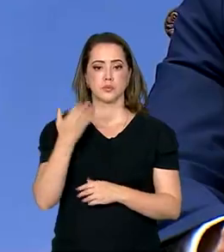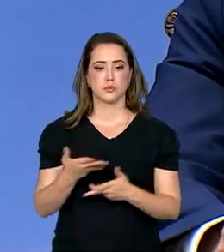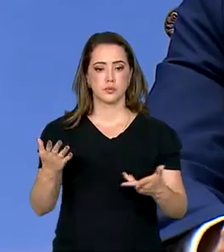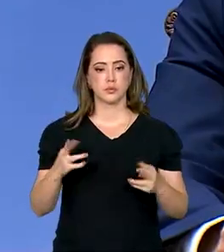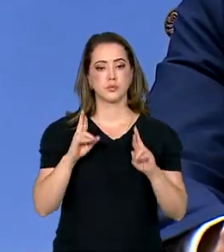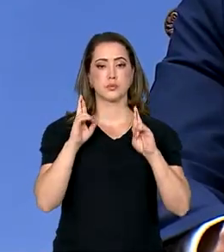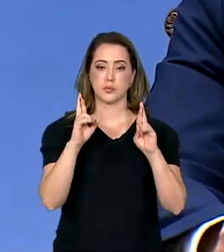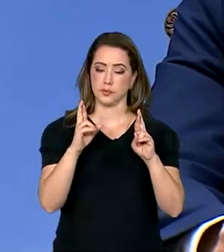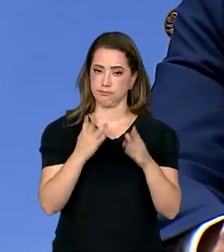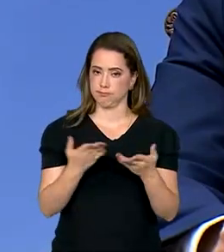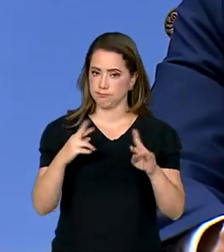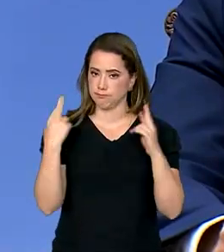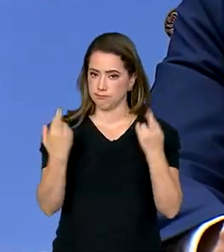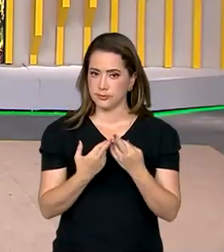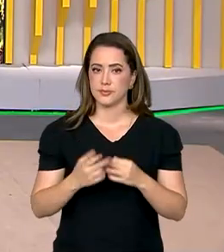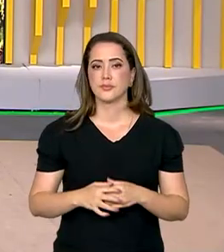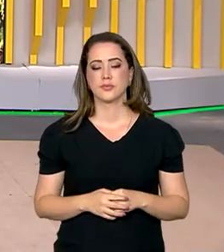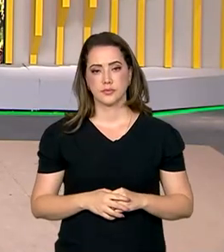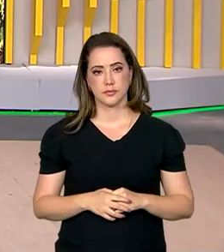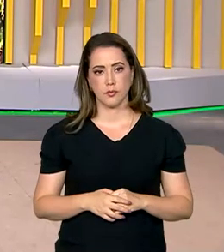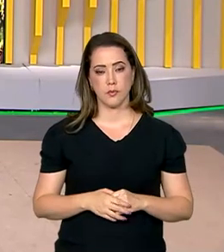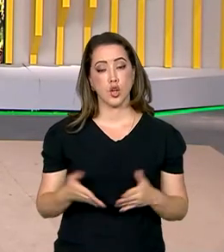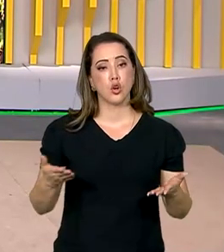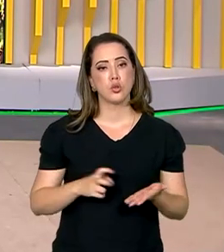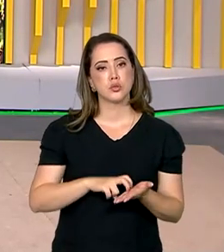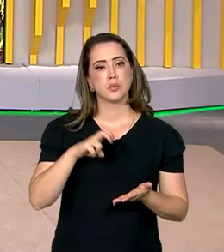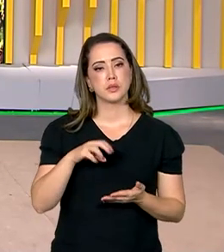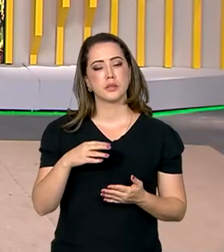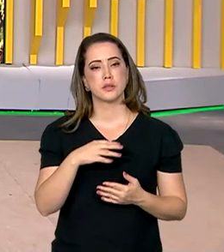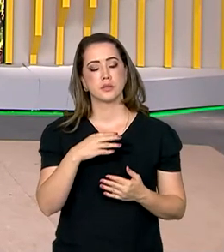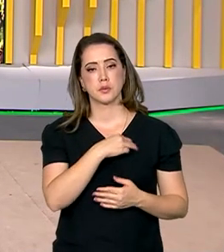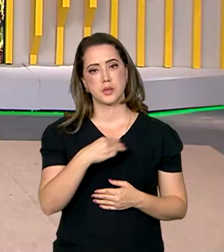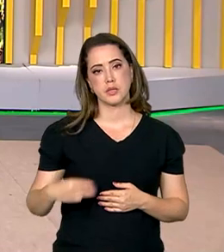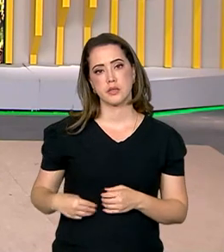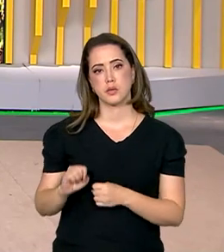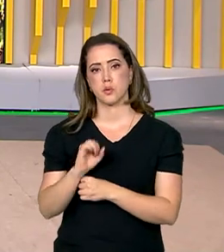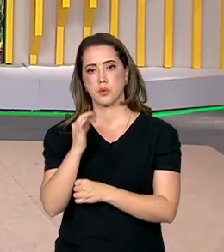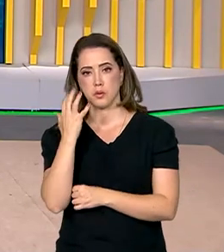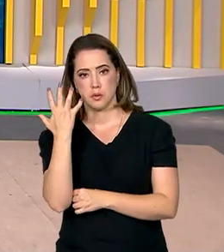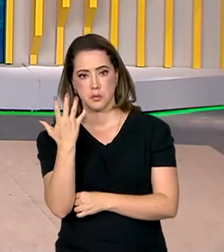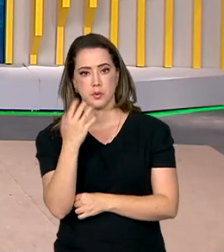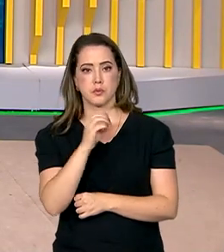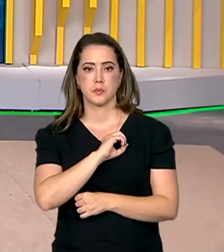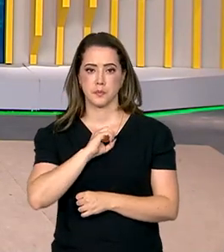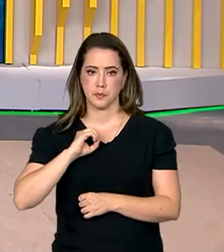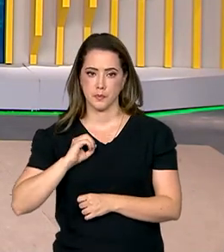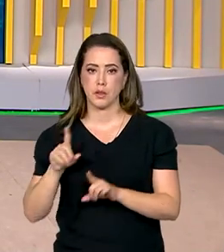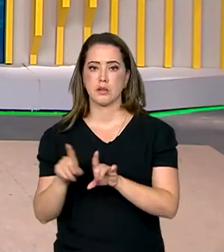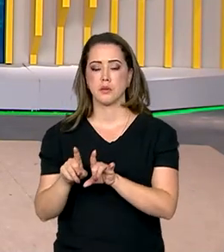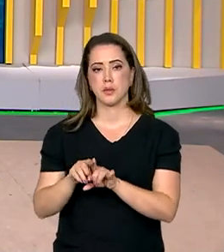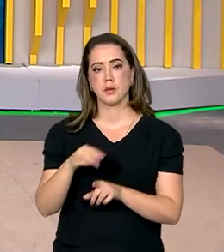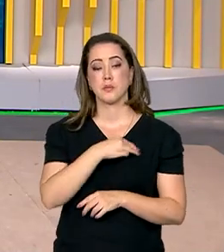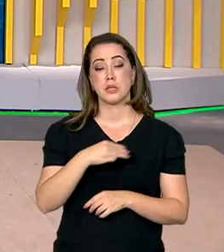esperados desta reunião. Hoje pela manhã, as ministras do Meio Ambiente e Mudança do Clima, Marina Silva,